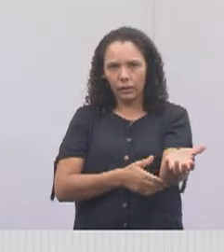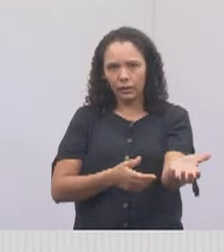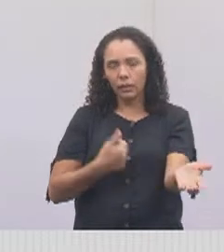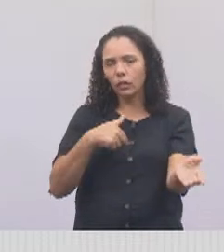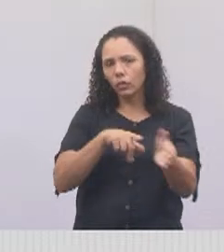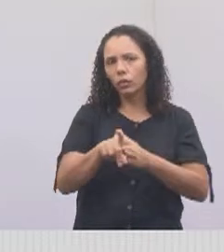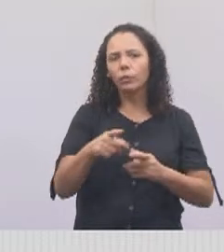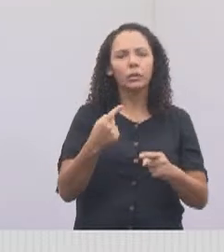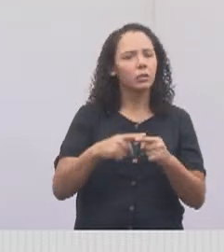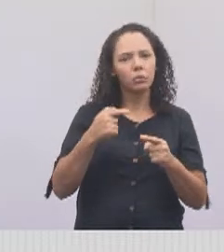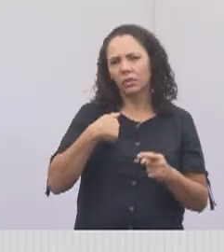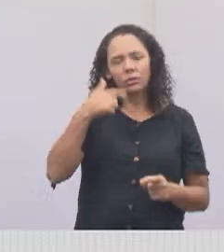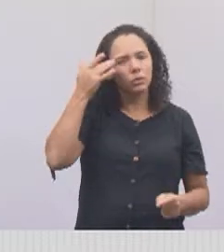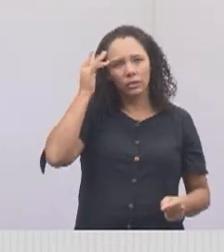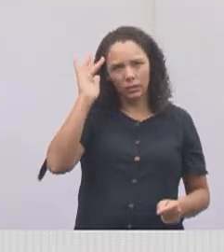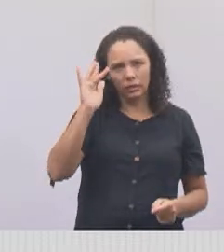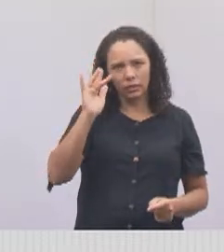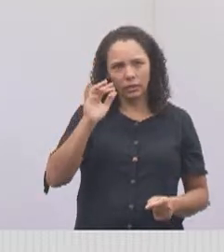Pode ser isso?